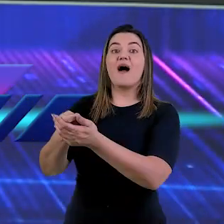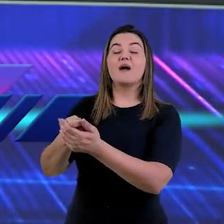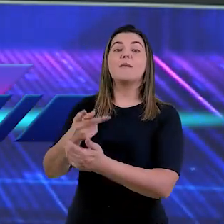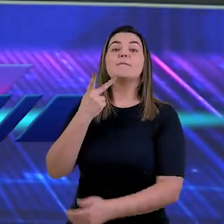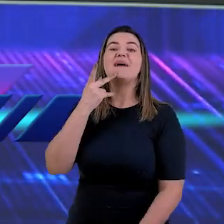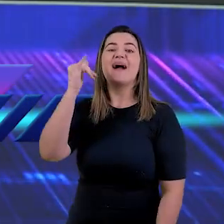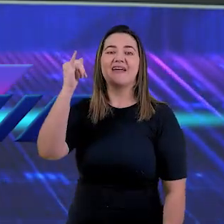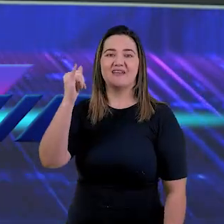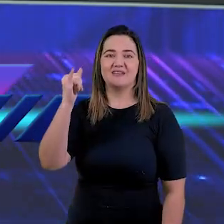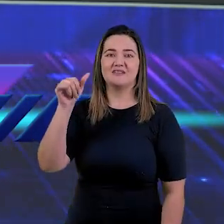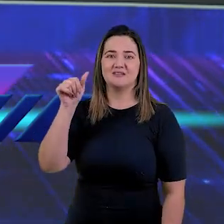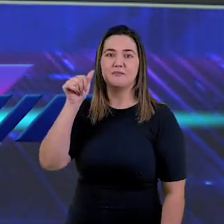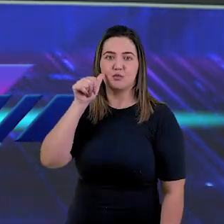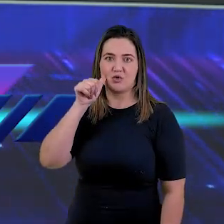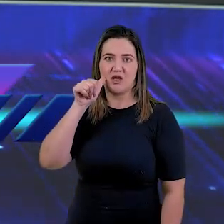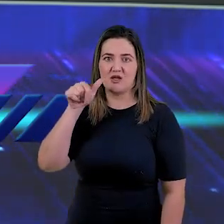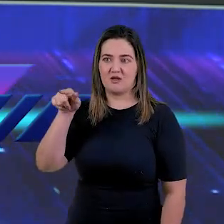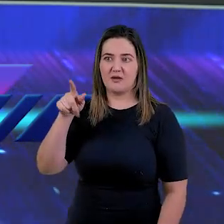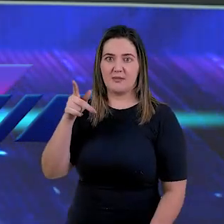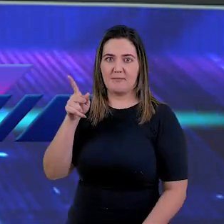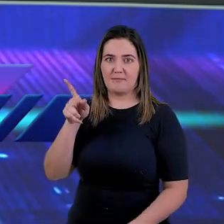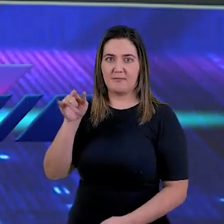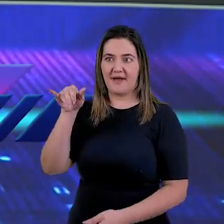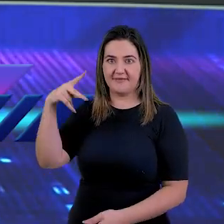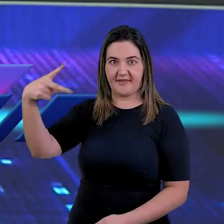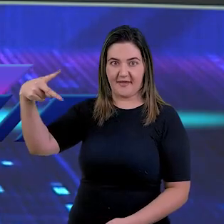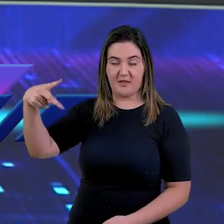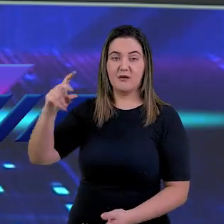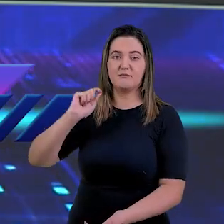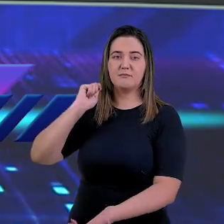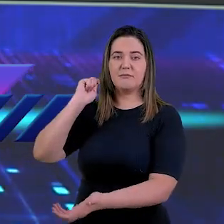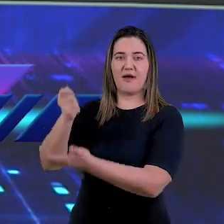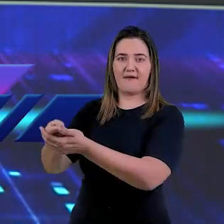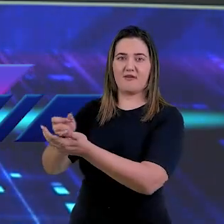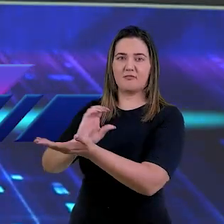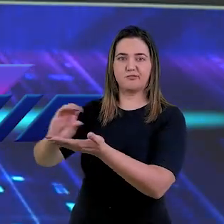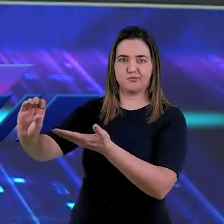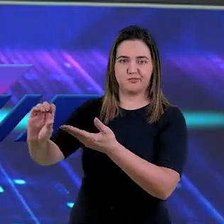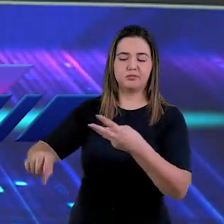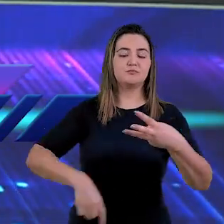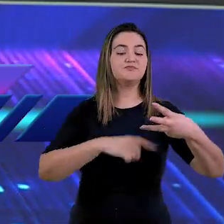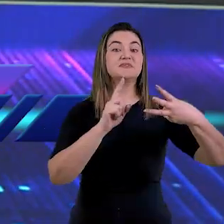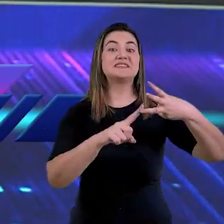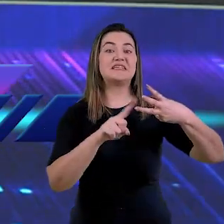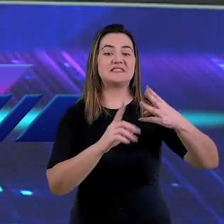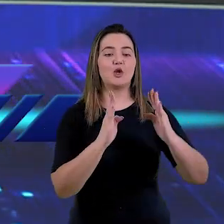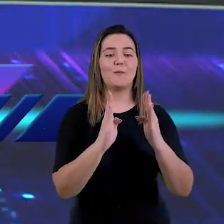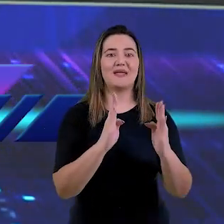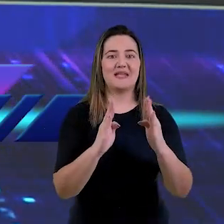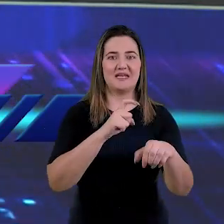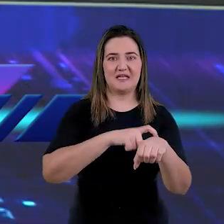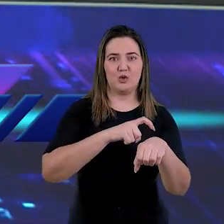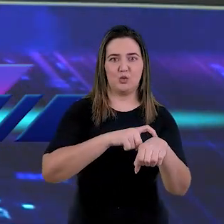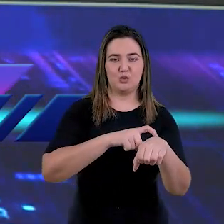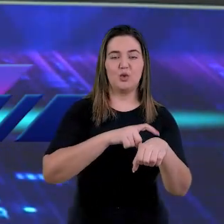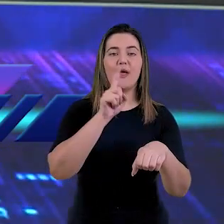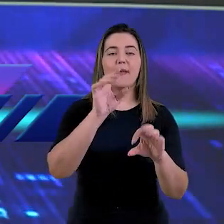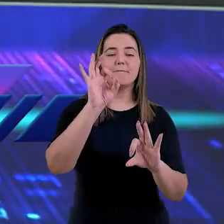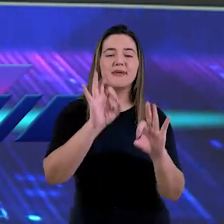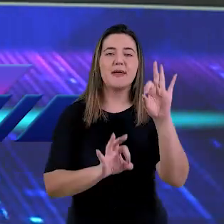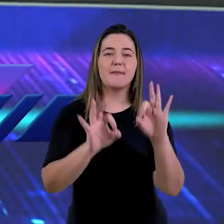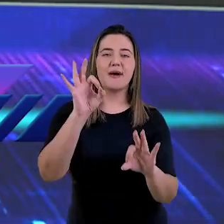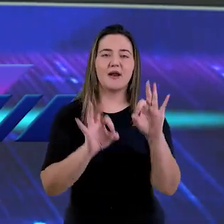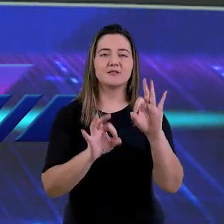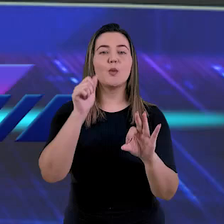noiva. O terceiro ponto, a terceira etapa, era o período de preparação